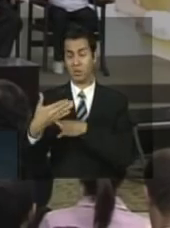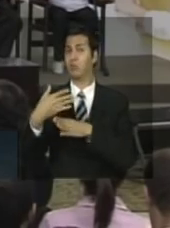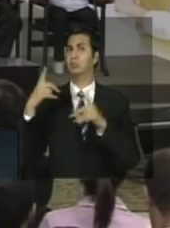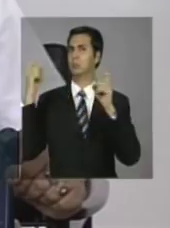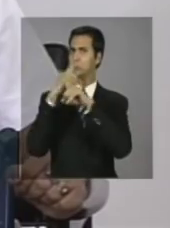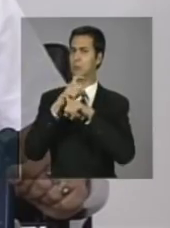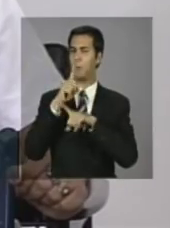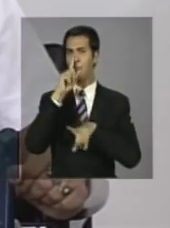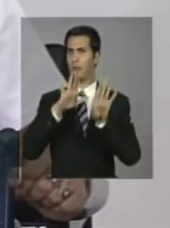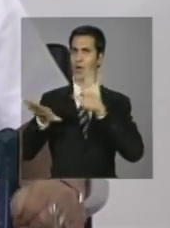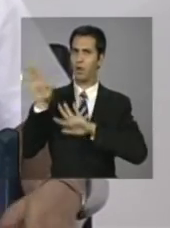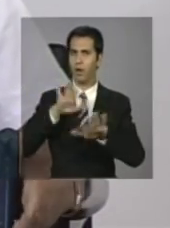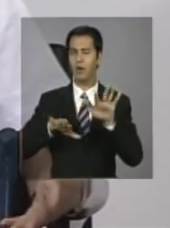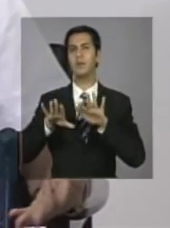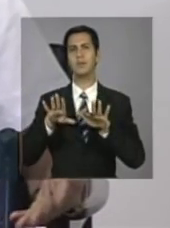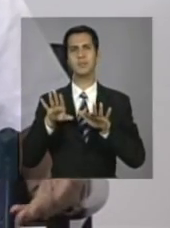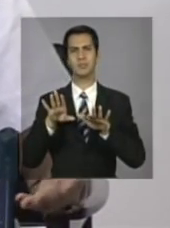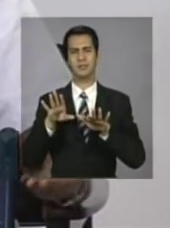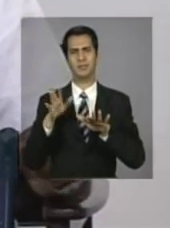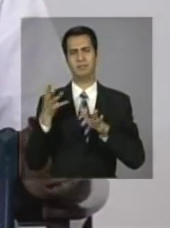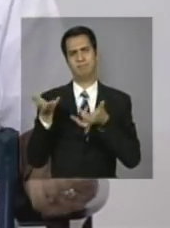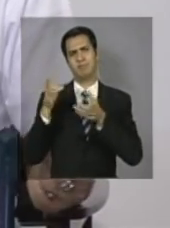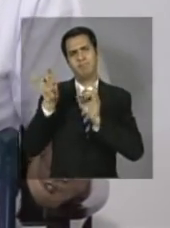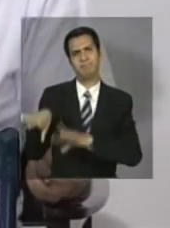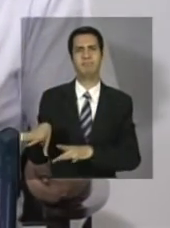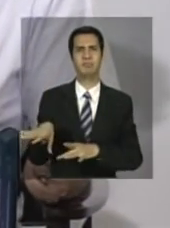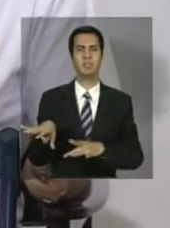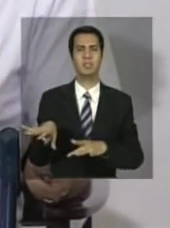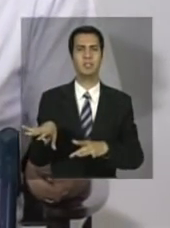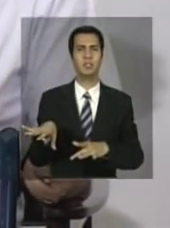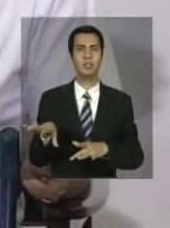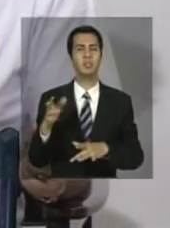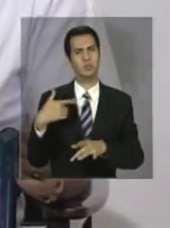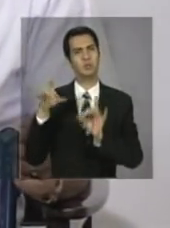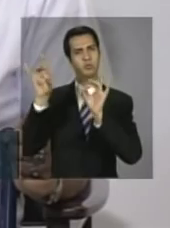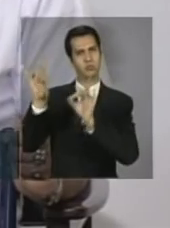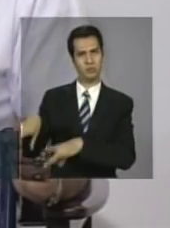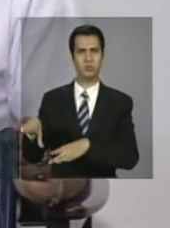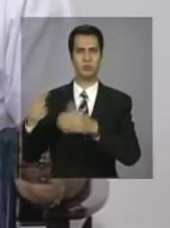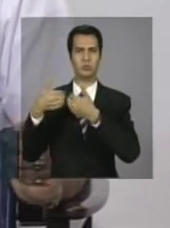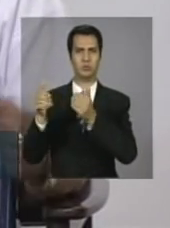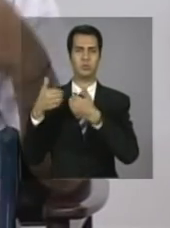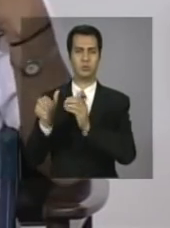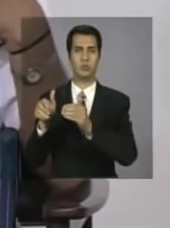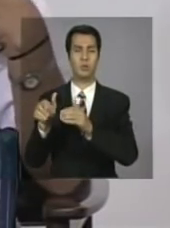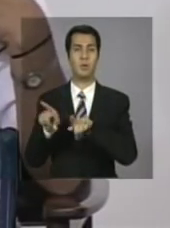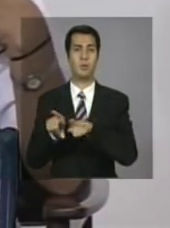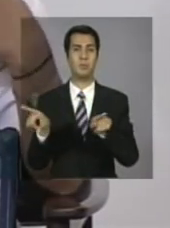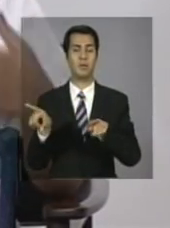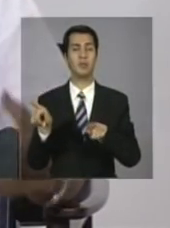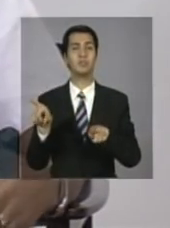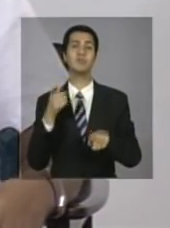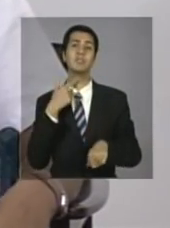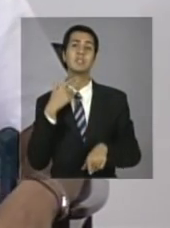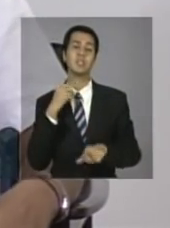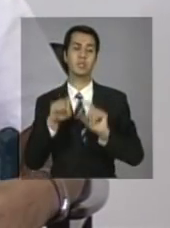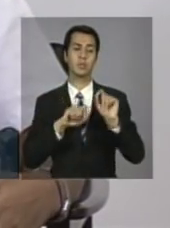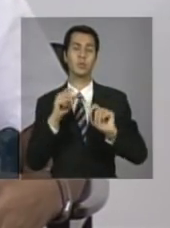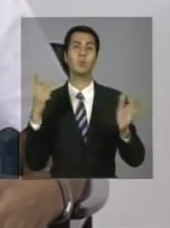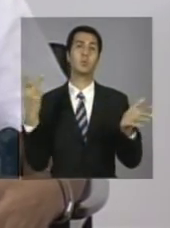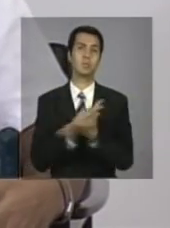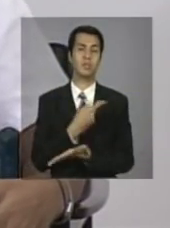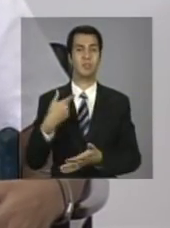Quem? mas eu saí do trabalho do coletivo não foi diretamente por vontade, é que eu me